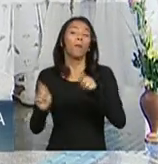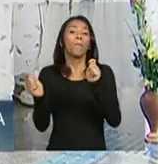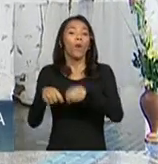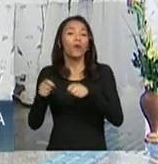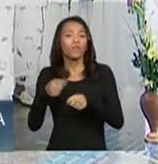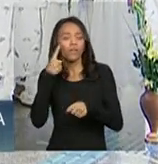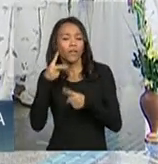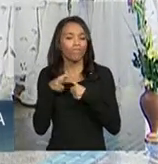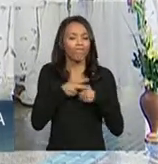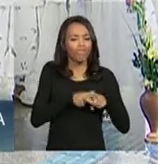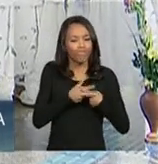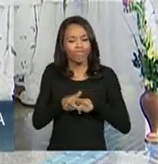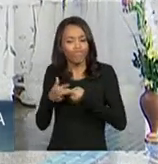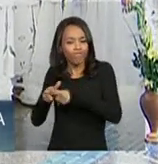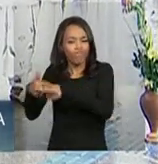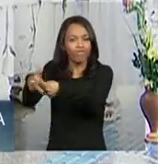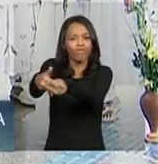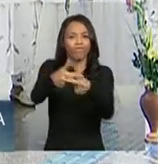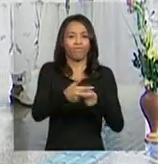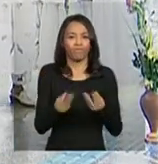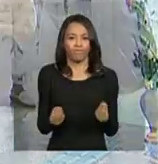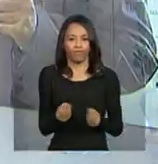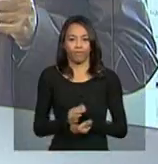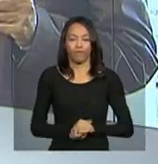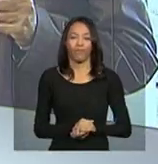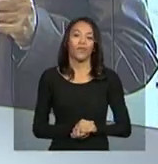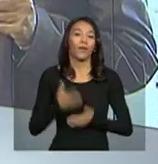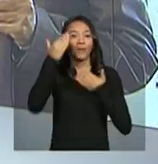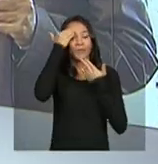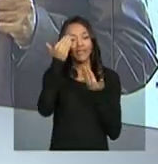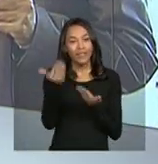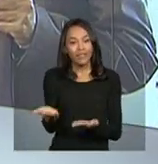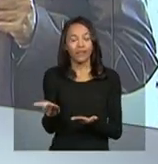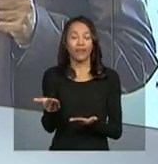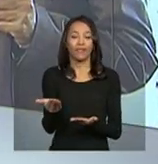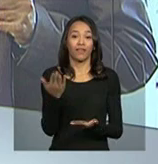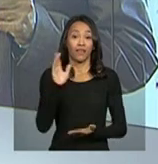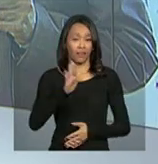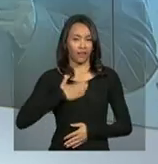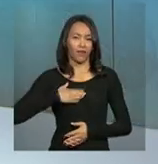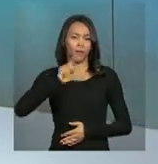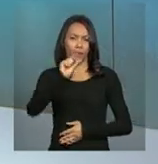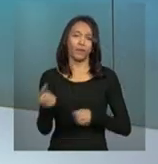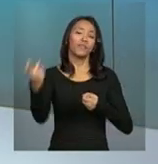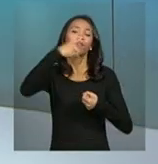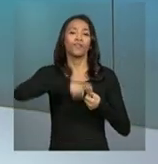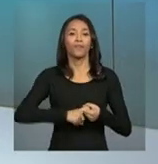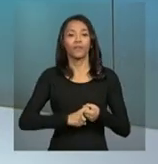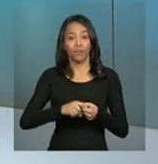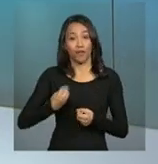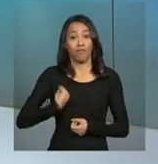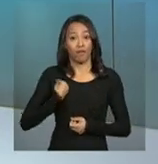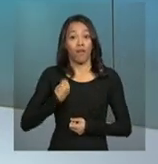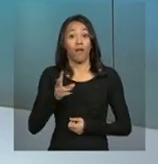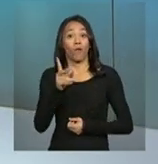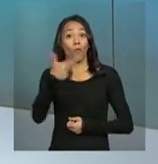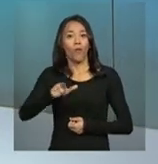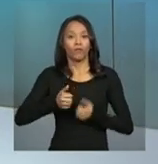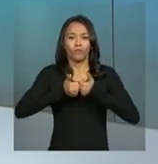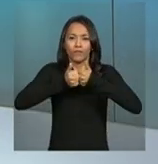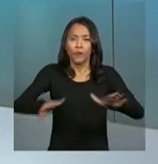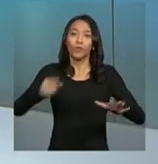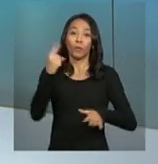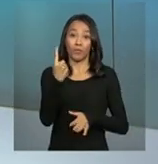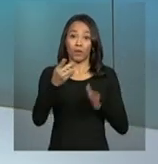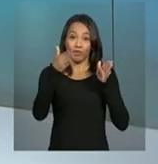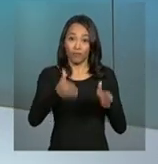os últimos ajustes no sistema. Malu. Obrigada Carandina e daqui a pouco a gente volta ao vivo com a inauguração do primeiro